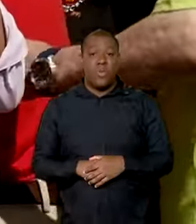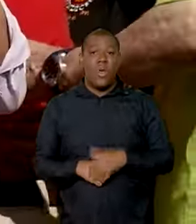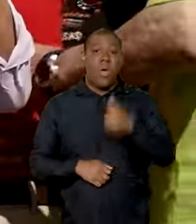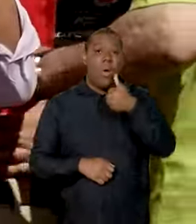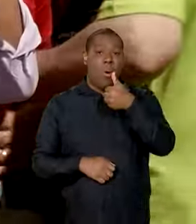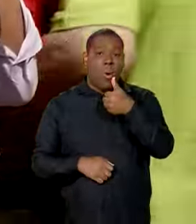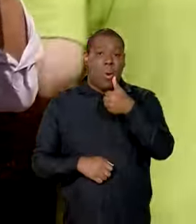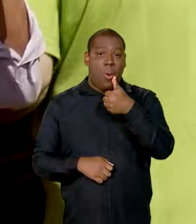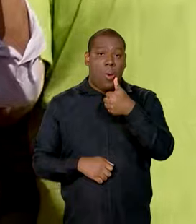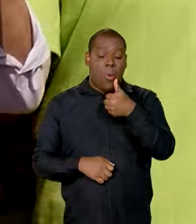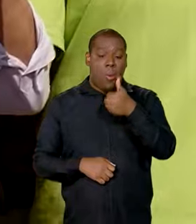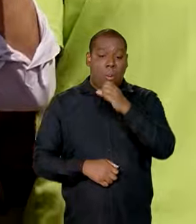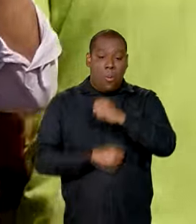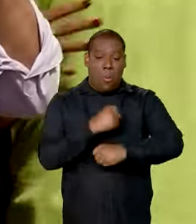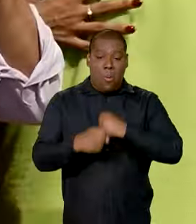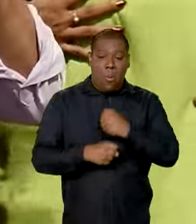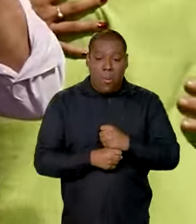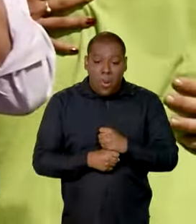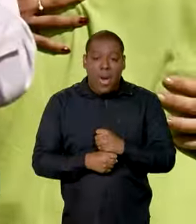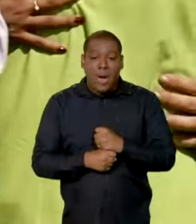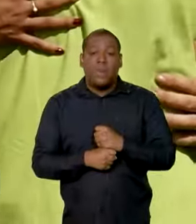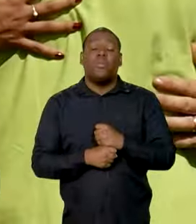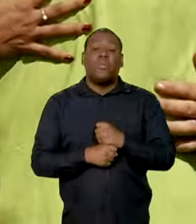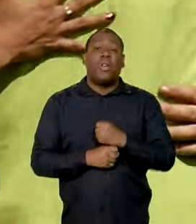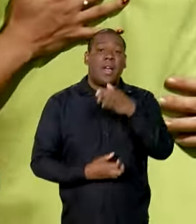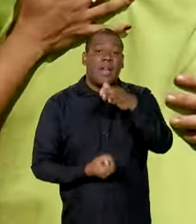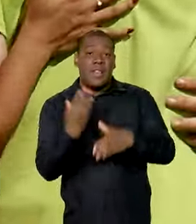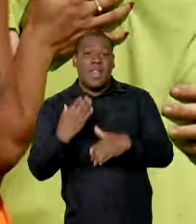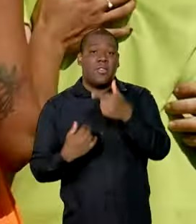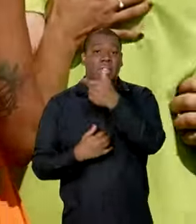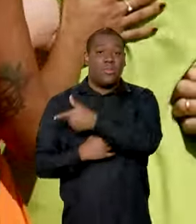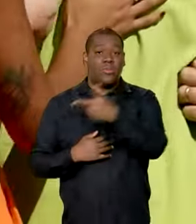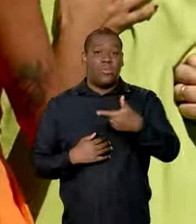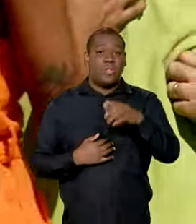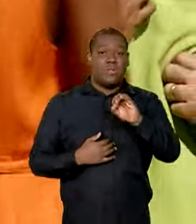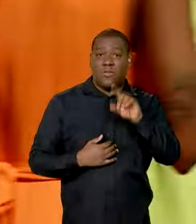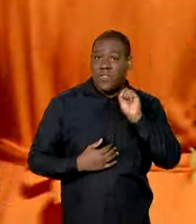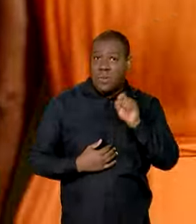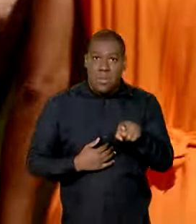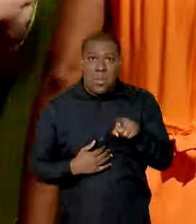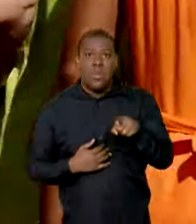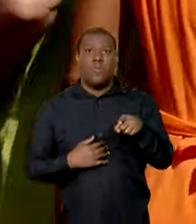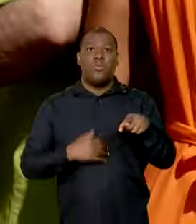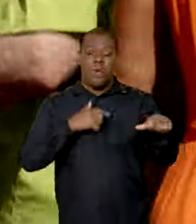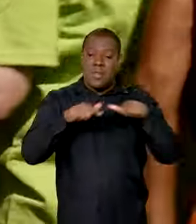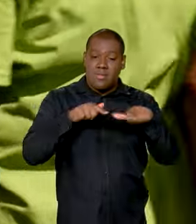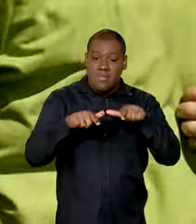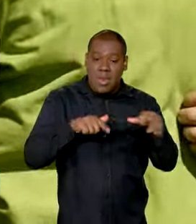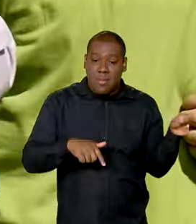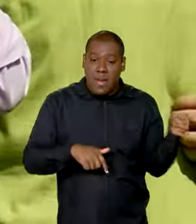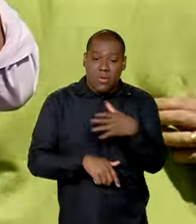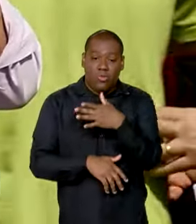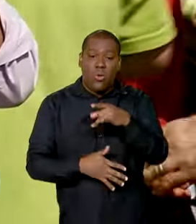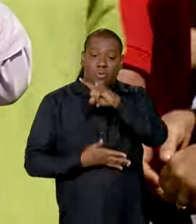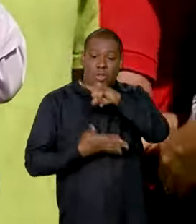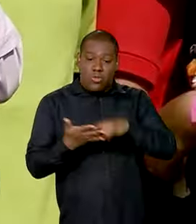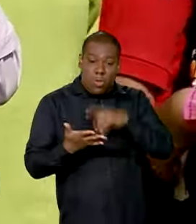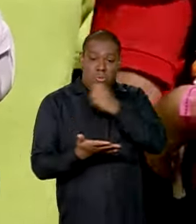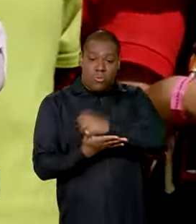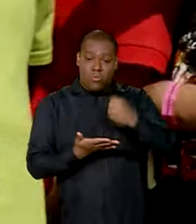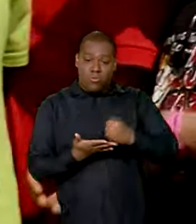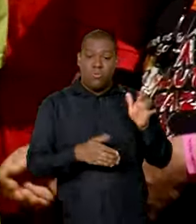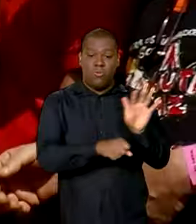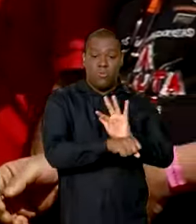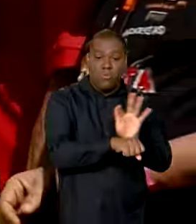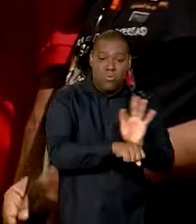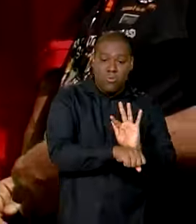220 mil novos empregos com carteira assinada. Esse trimestre, esse ano, 34%